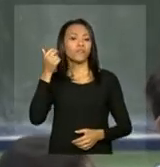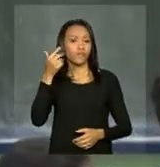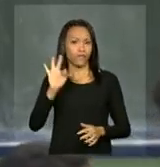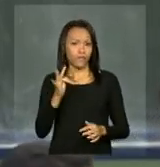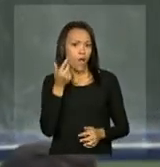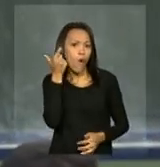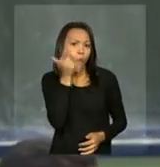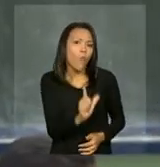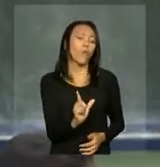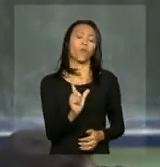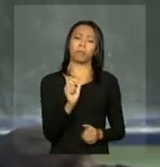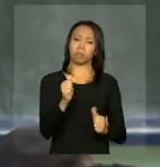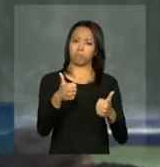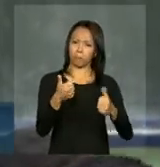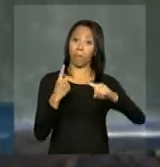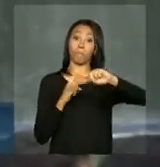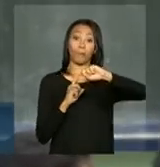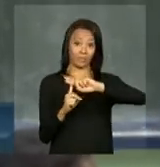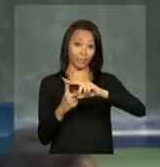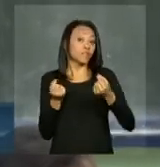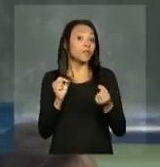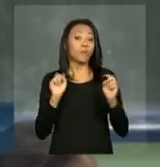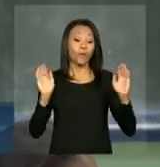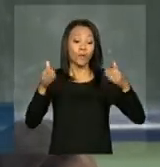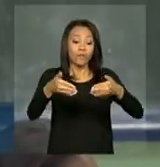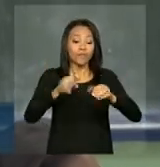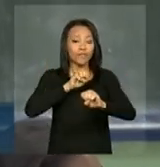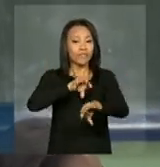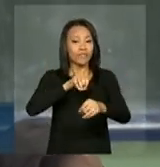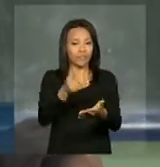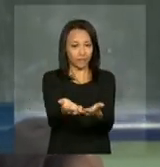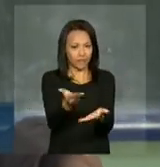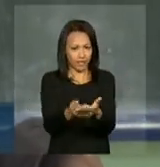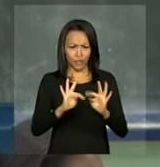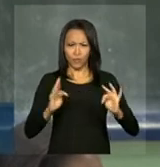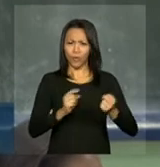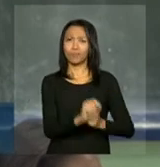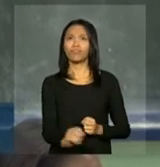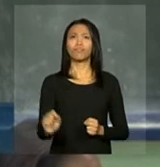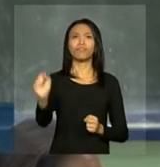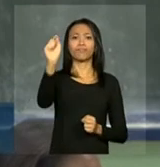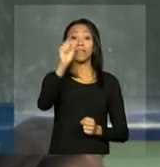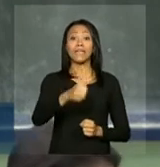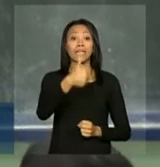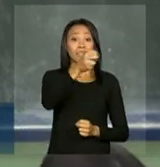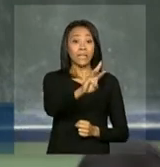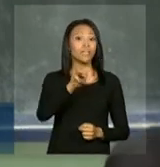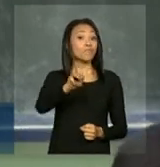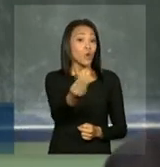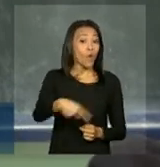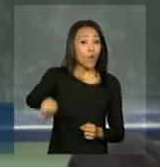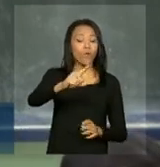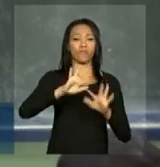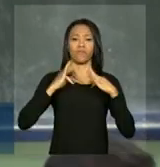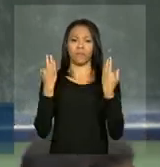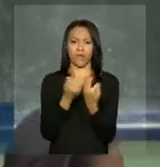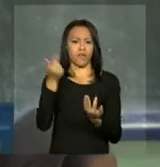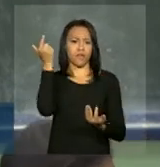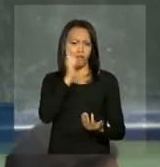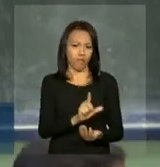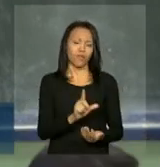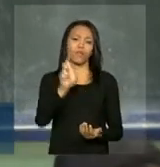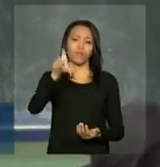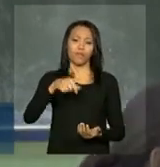positivos quando o assunto é educação. Em todo o país, são 15 milhões de crianças de famílias que recebem o